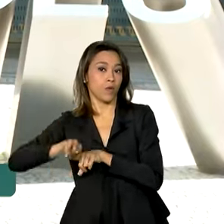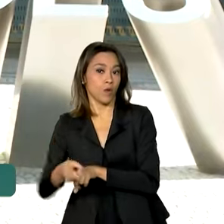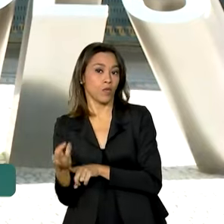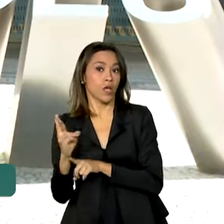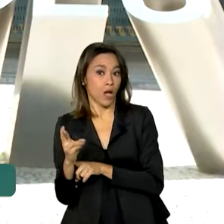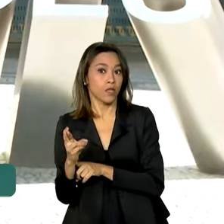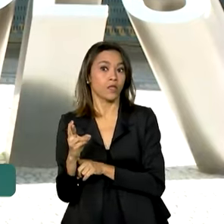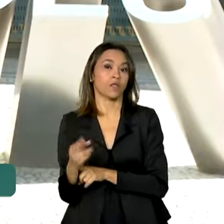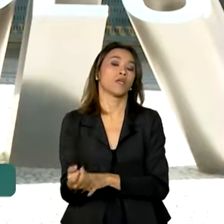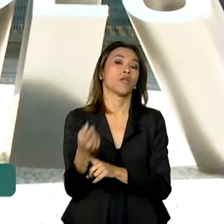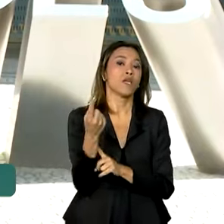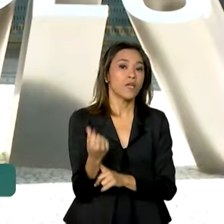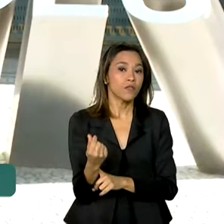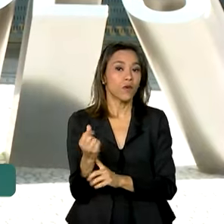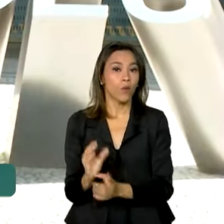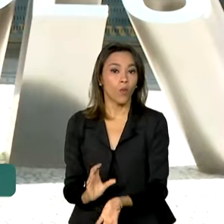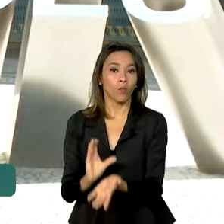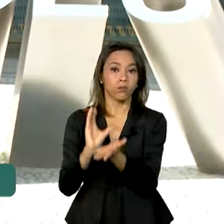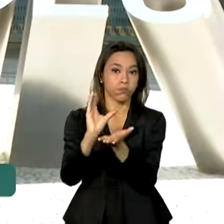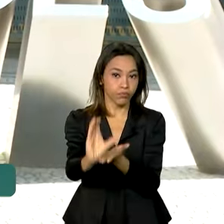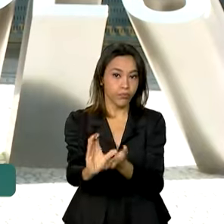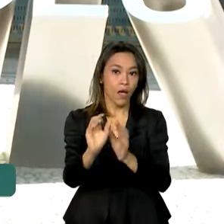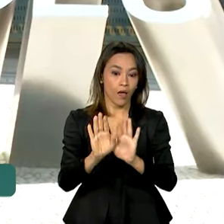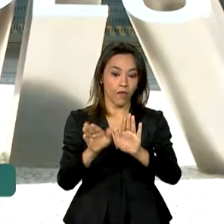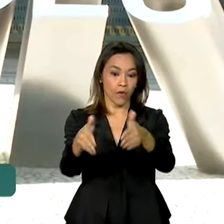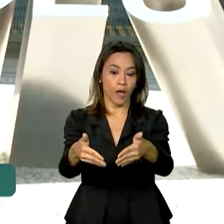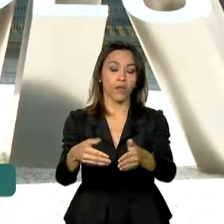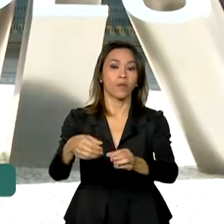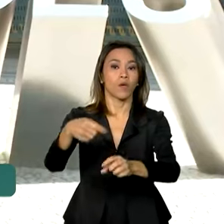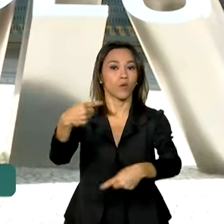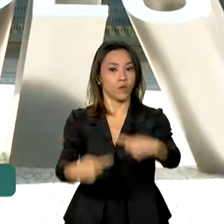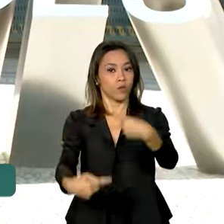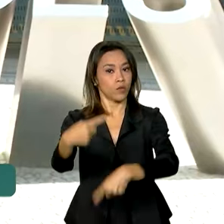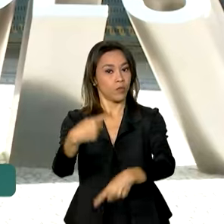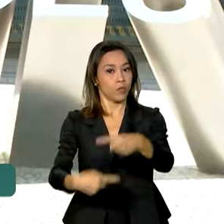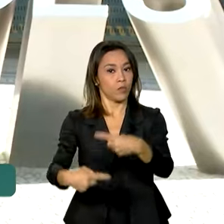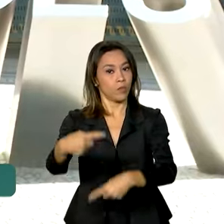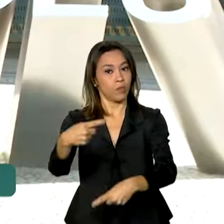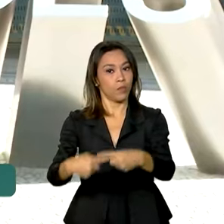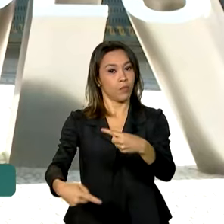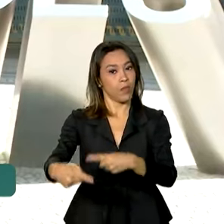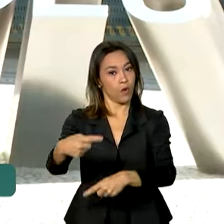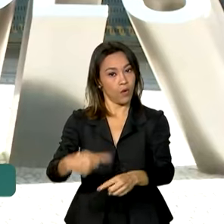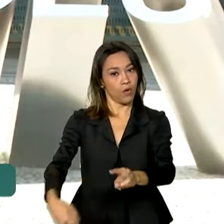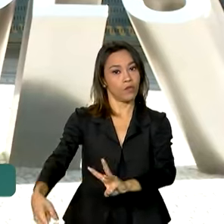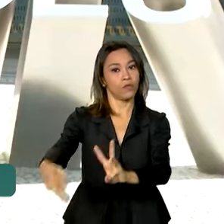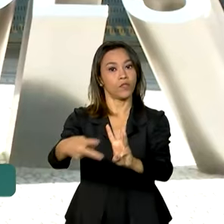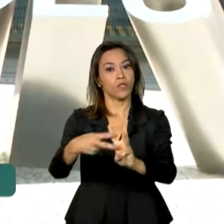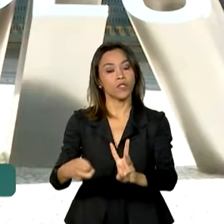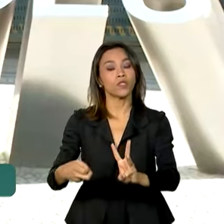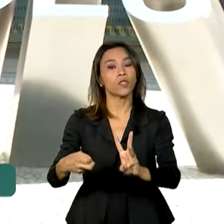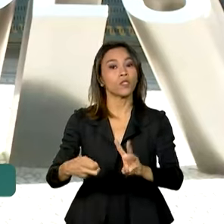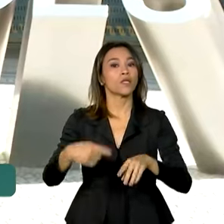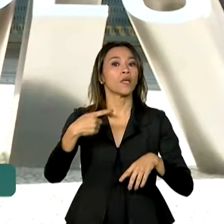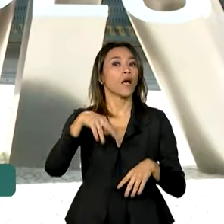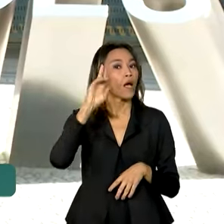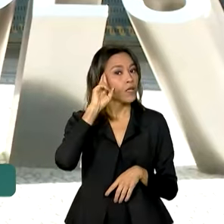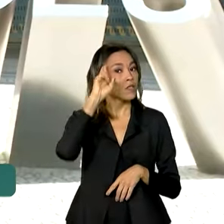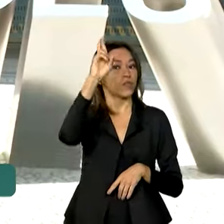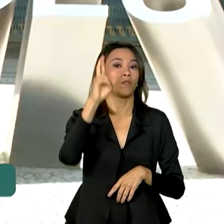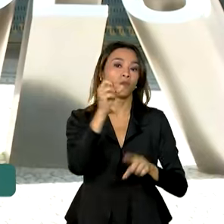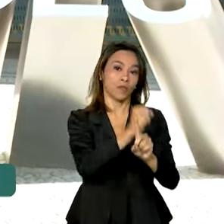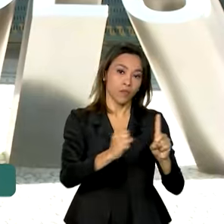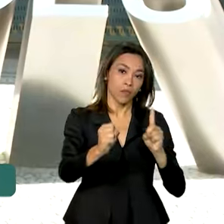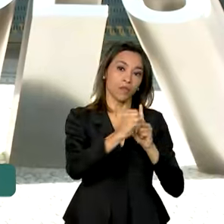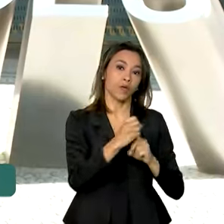a fatia do orçamento destinado à política para povos indígenas. A diretora socioambiental do BNDES,